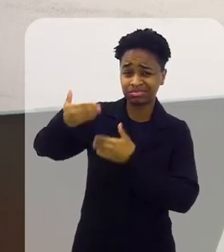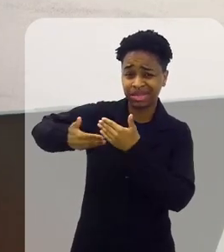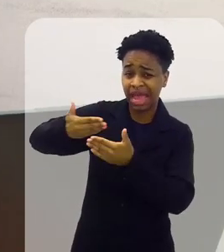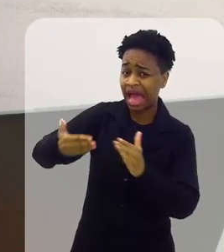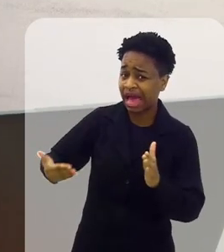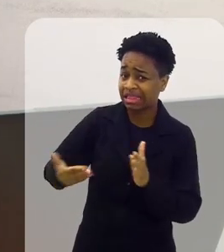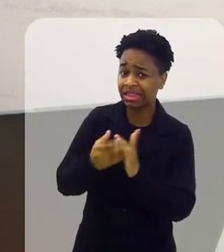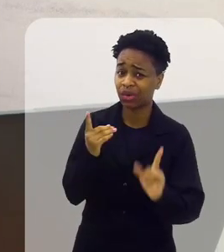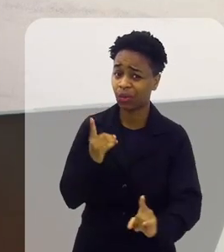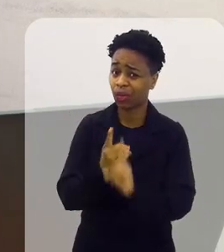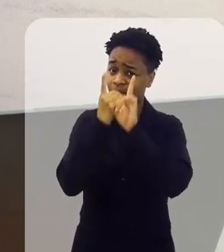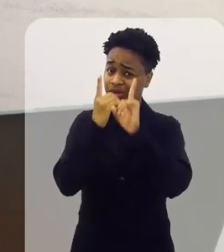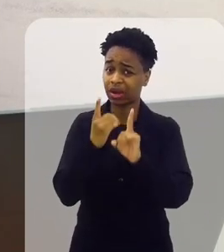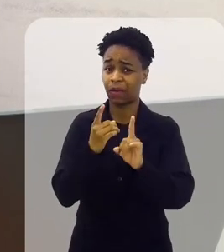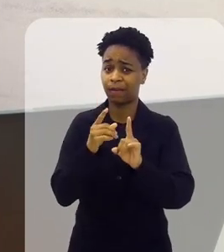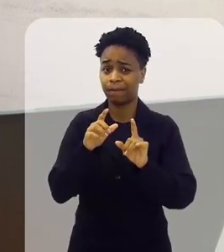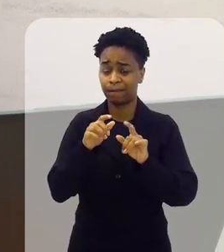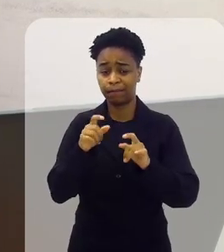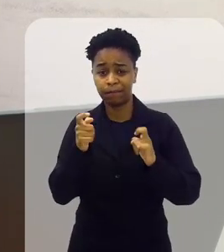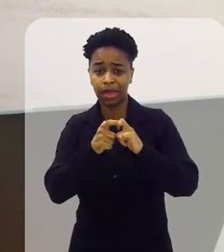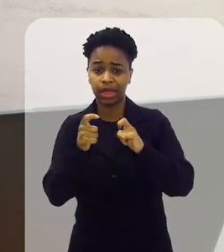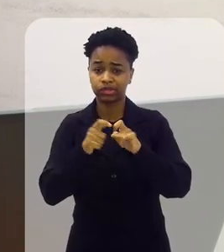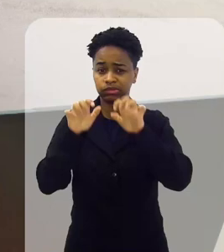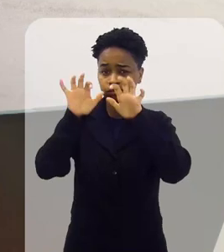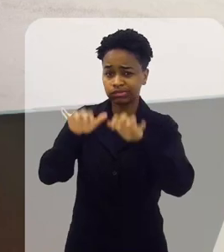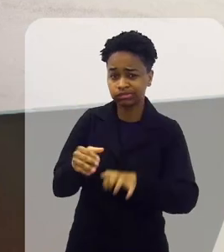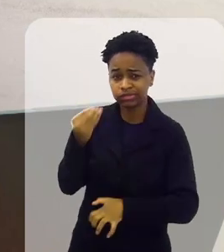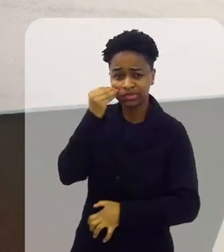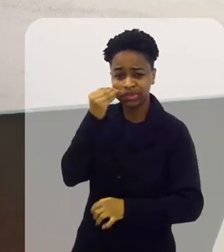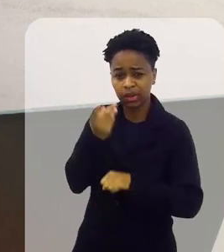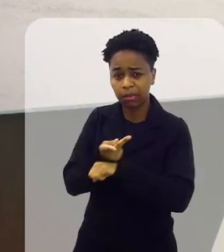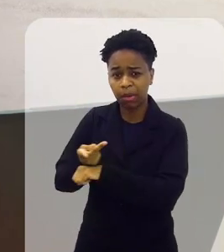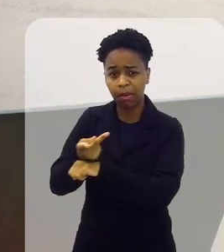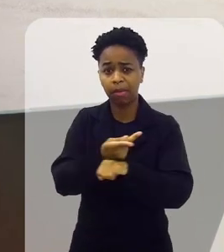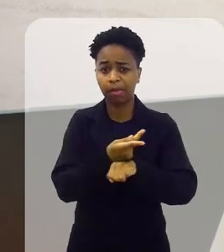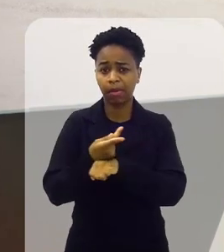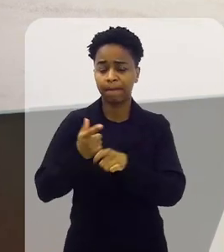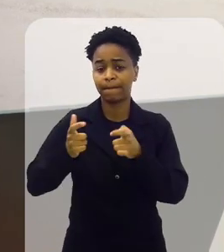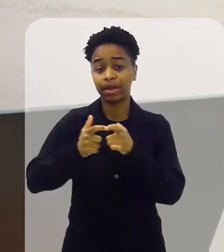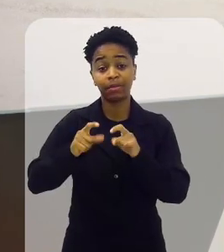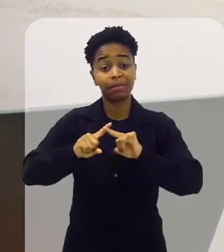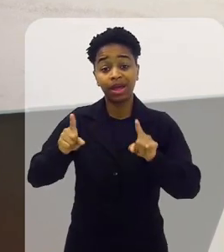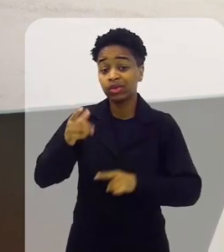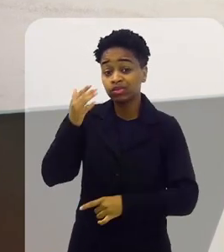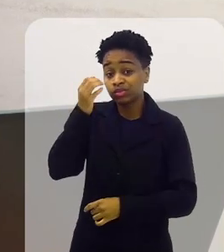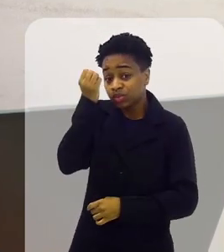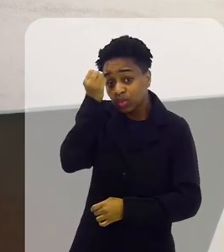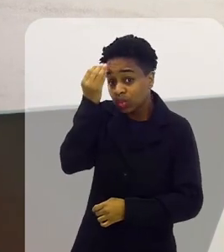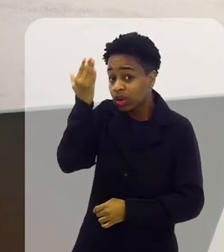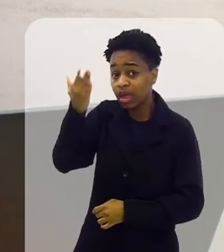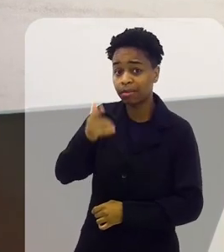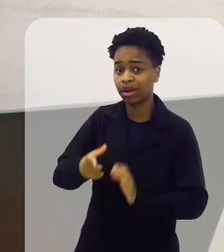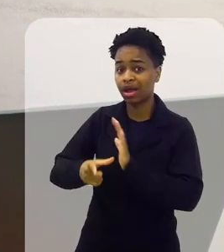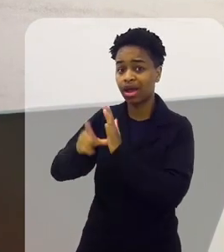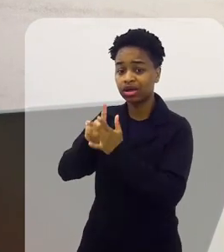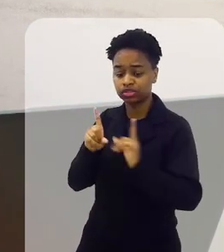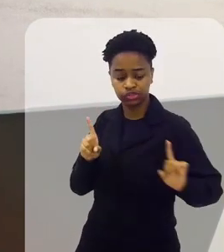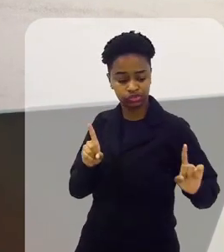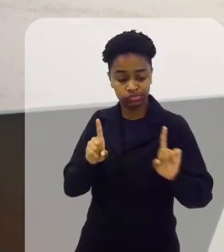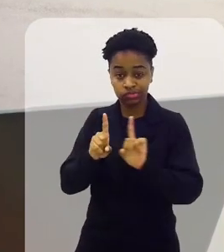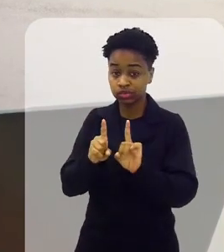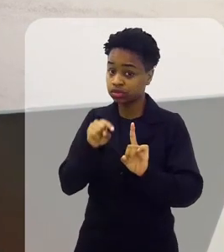para fechar esse diagnóstico, ele já rodou um monte de médicos, certo? Mas ele não se lembra de que ele era